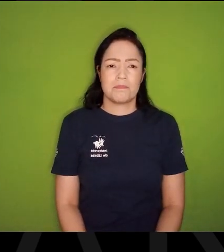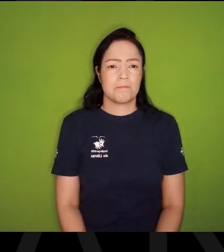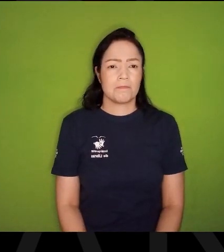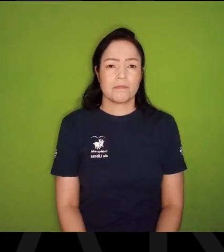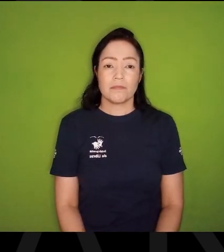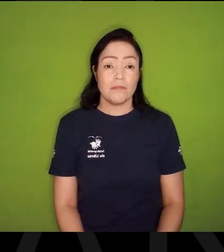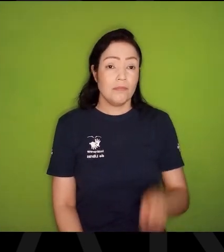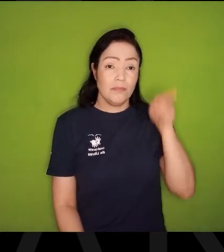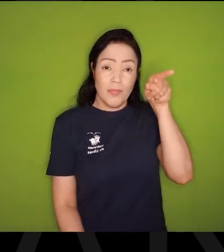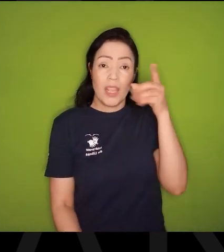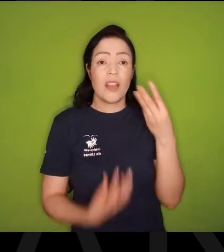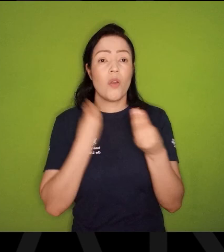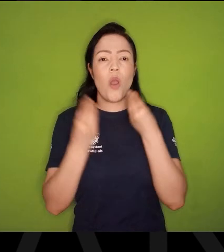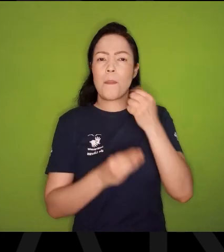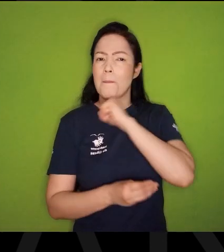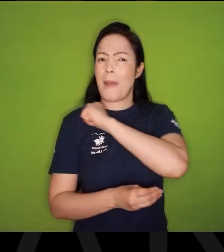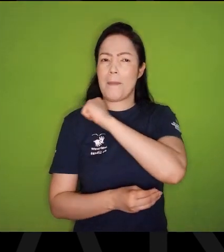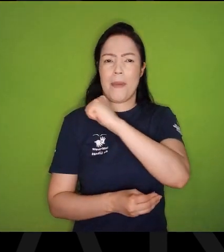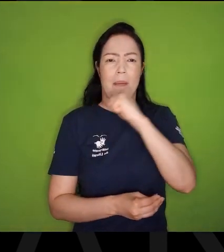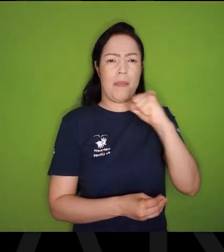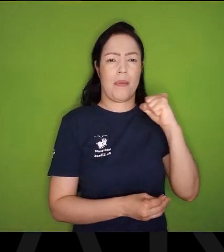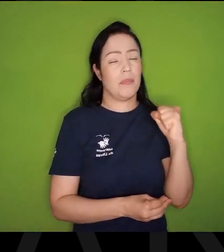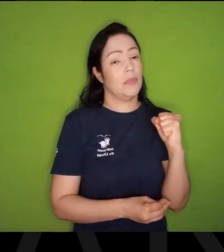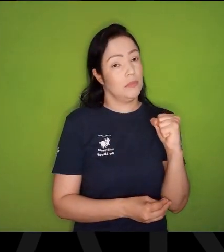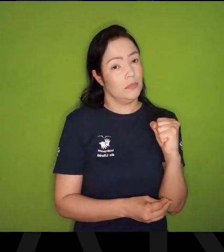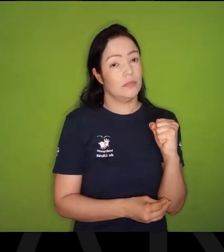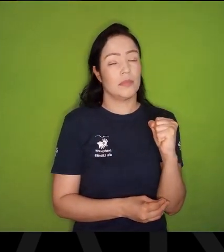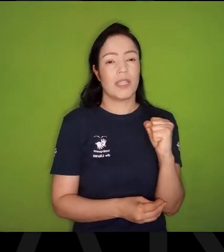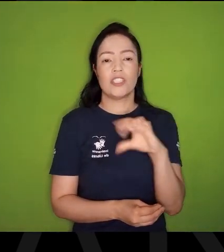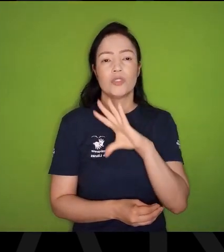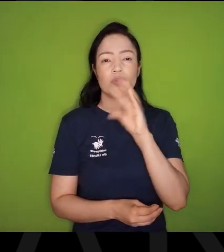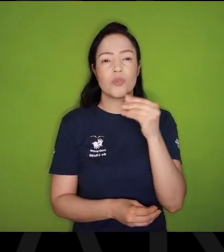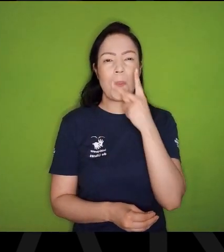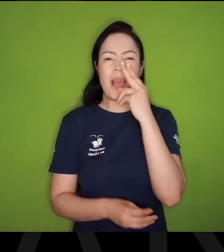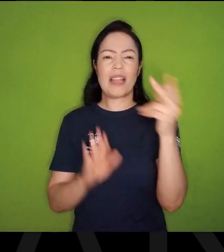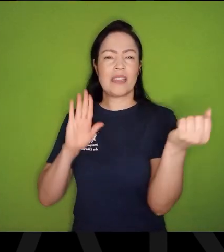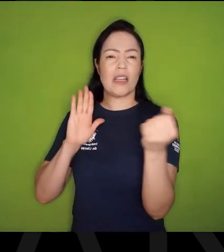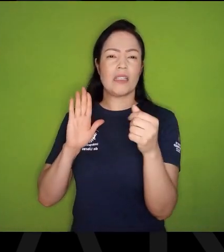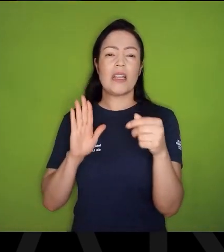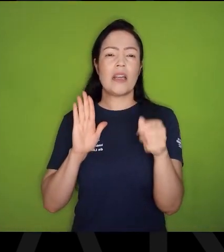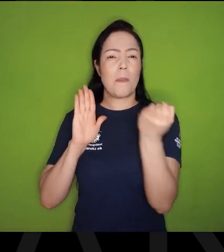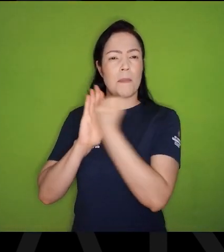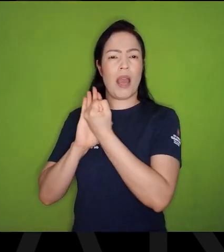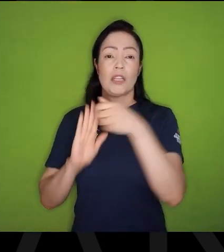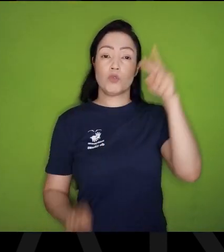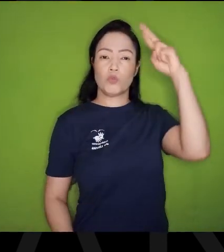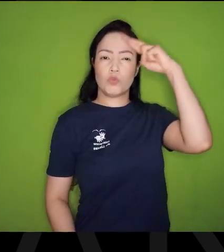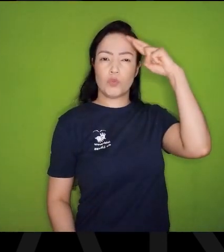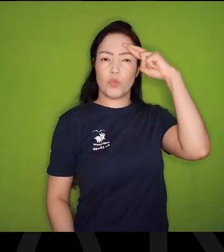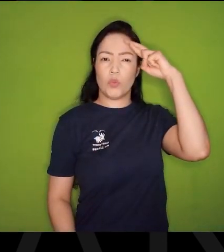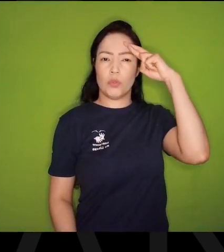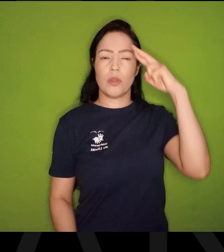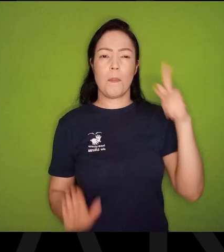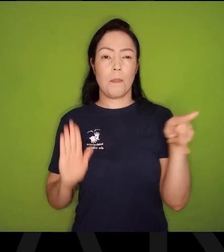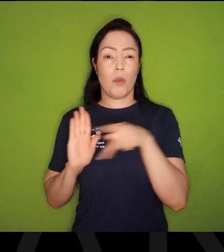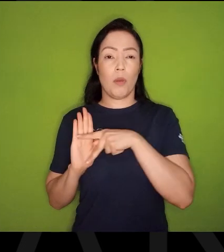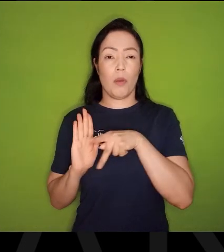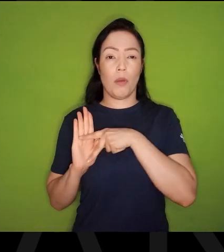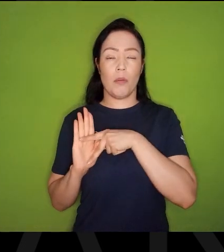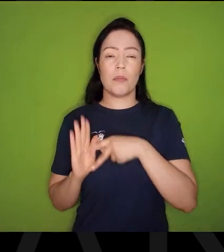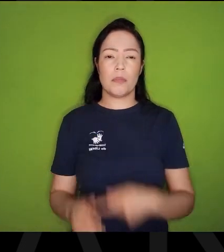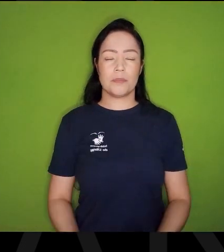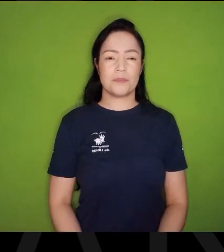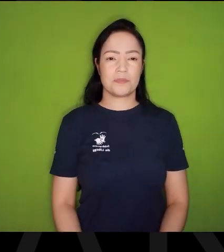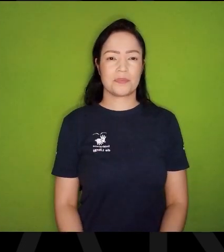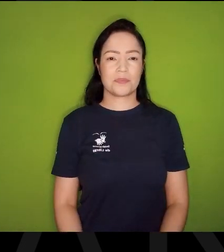Gato é um assassino danado, Então tudo parece que tem que ter um patrimônio, E é desse patrimônio físico,